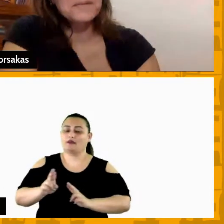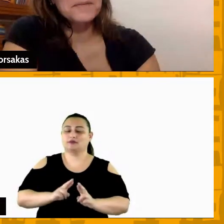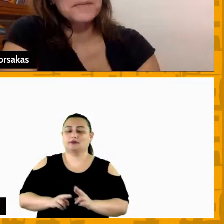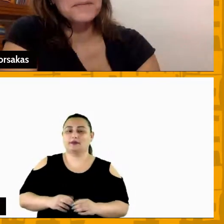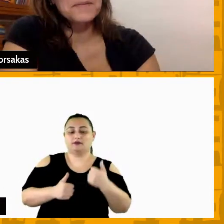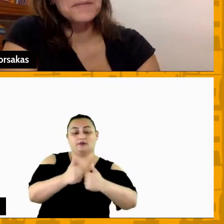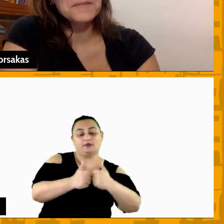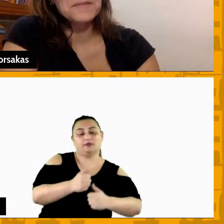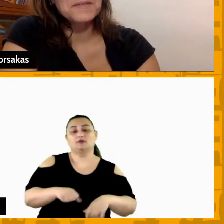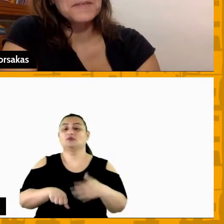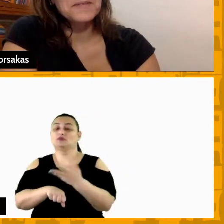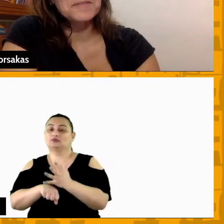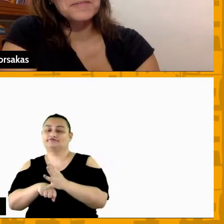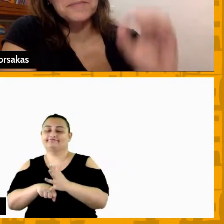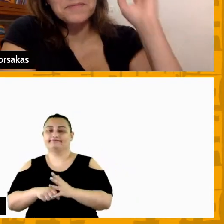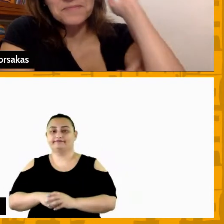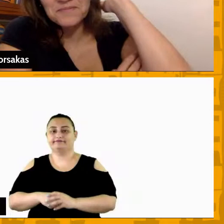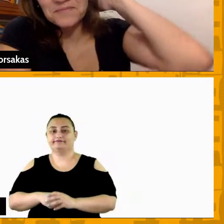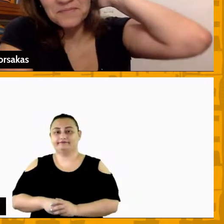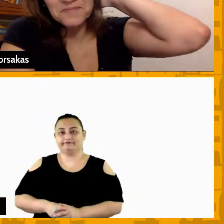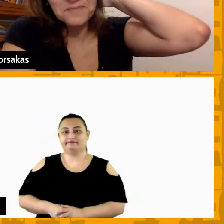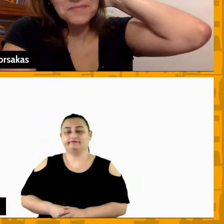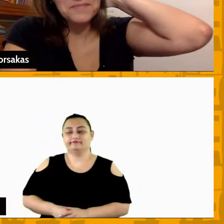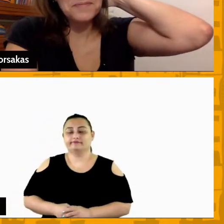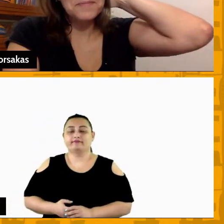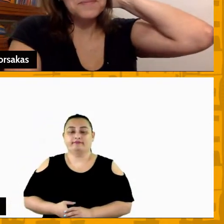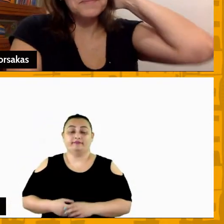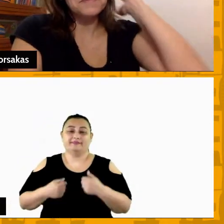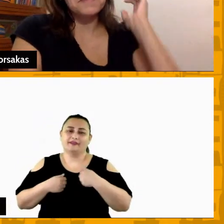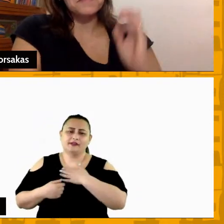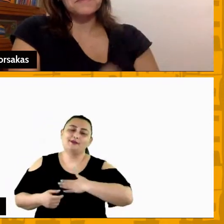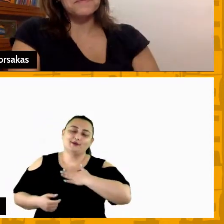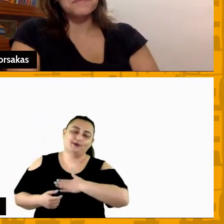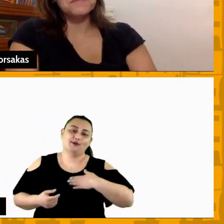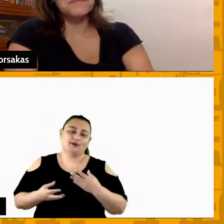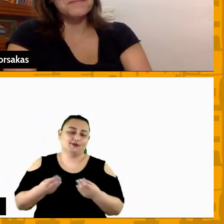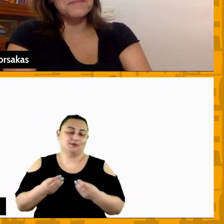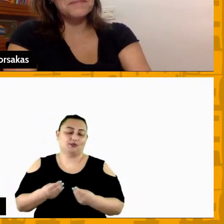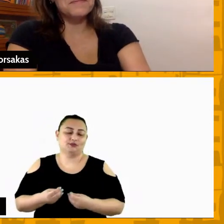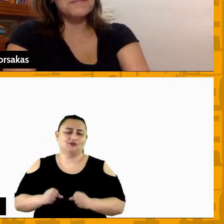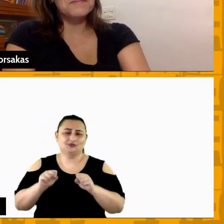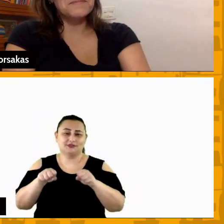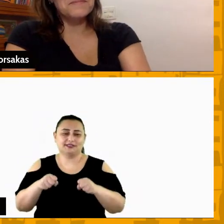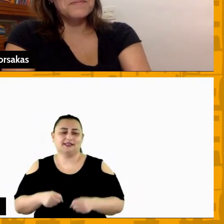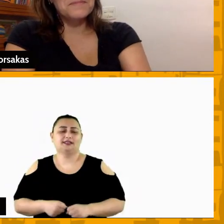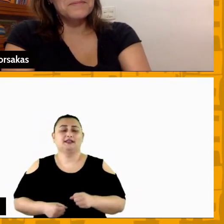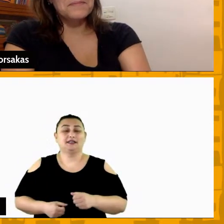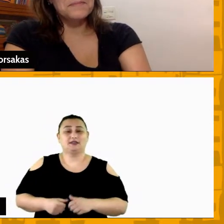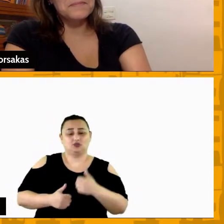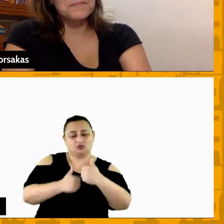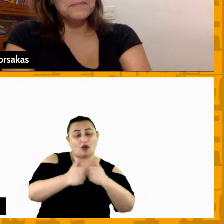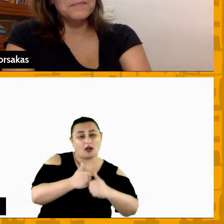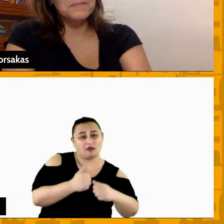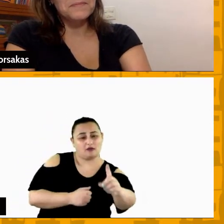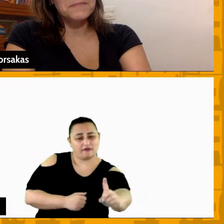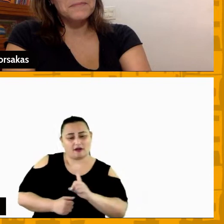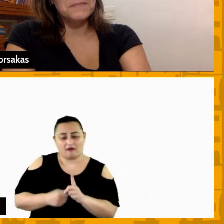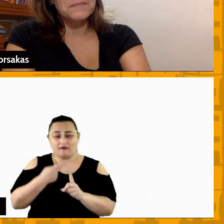Elinho pode completar aí alguma coisa eu gosto de ouvir os atletas eu em momentos